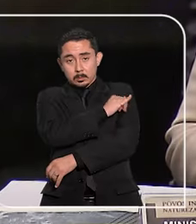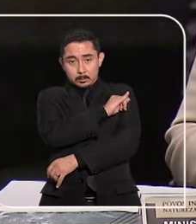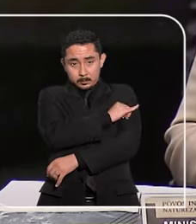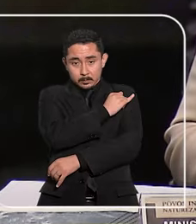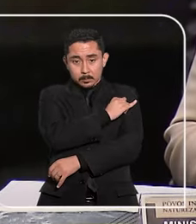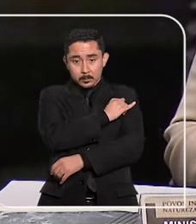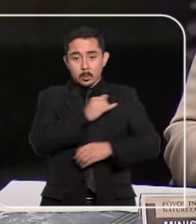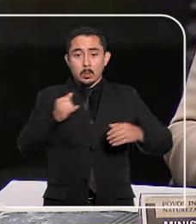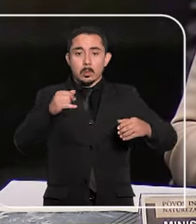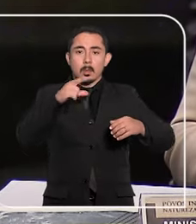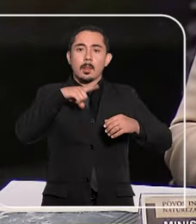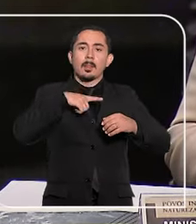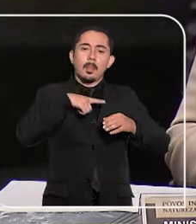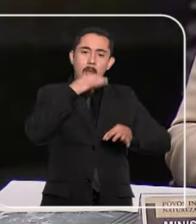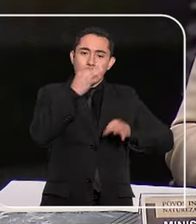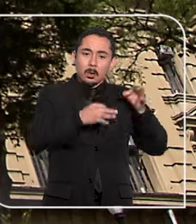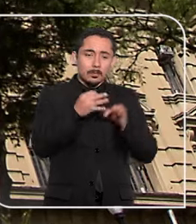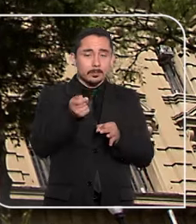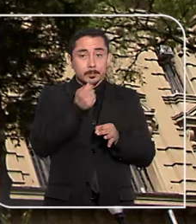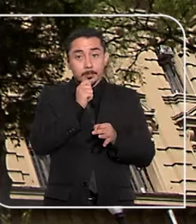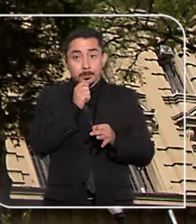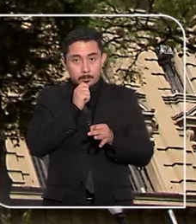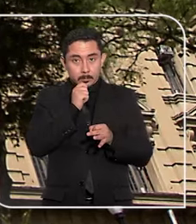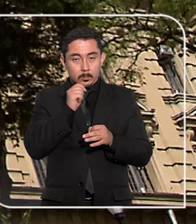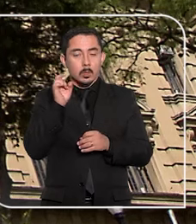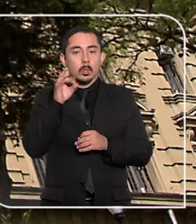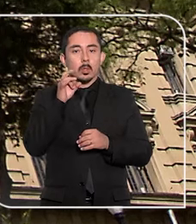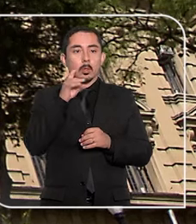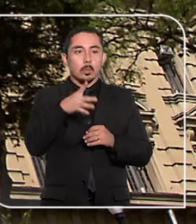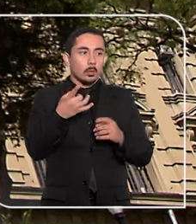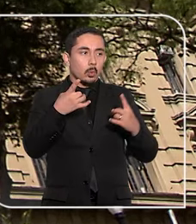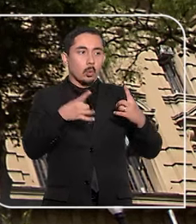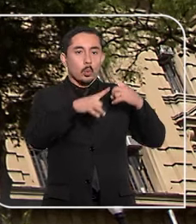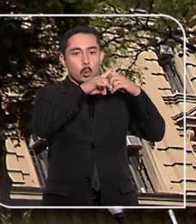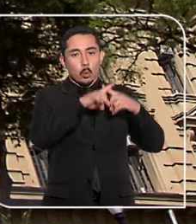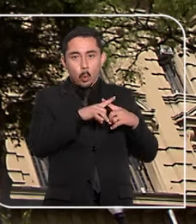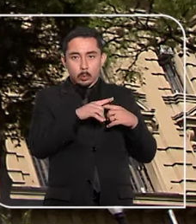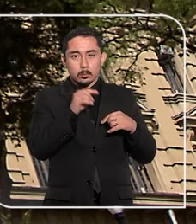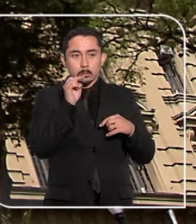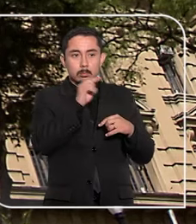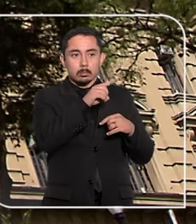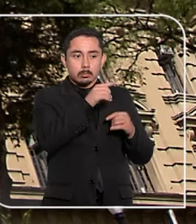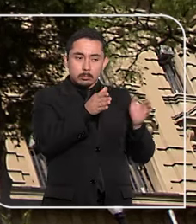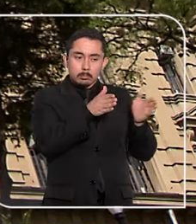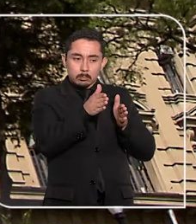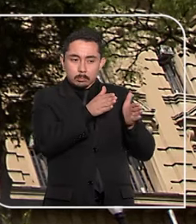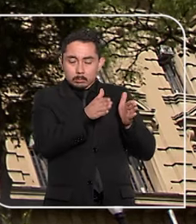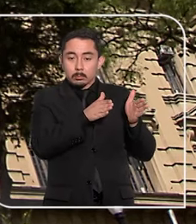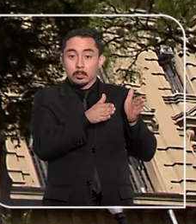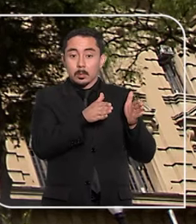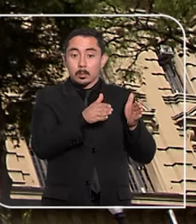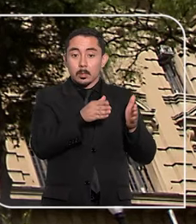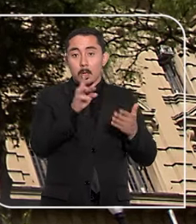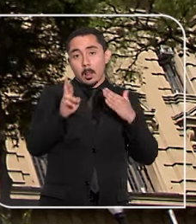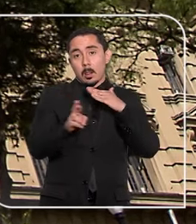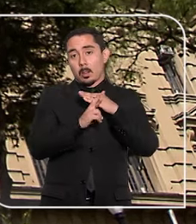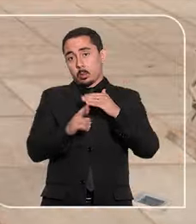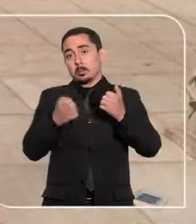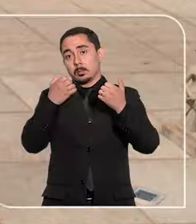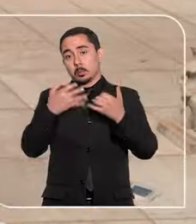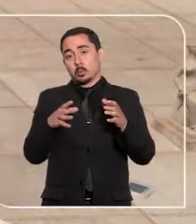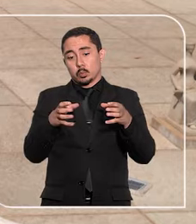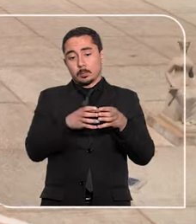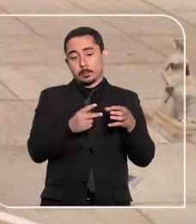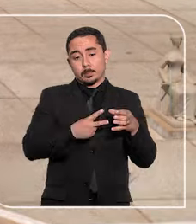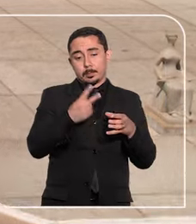ainda não teve o mérito julgado. O que houve foi apenas a negativa da liminar pelo relator do caso na segunda instância.